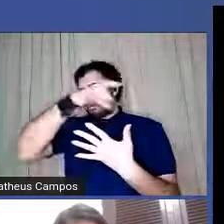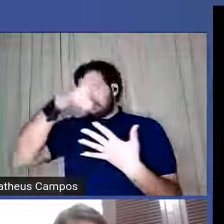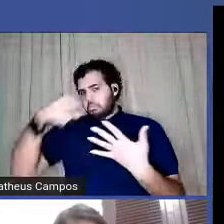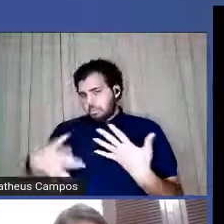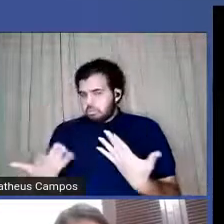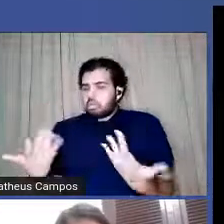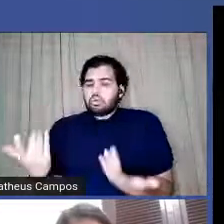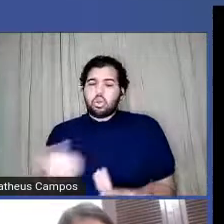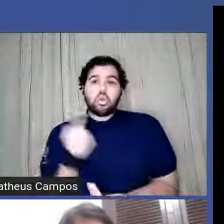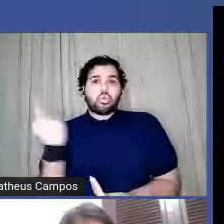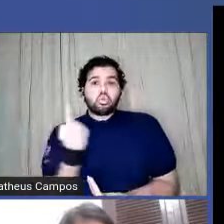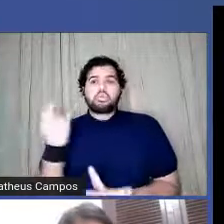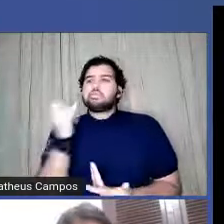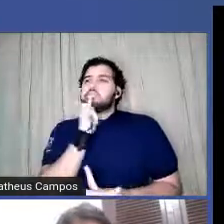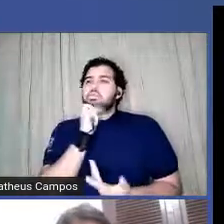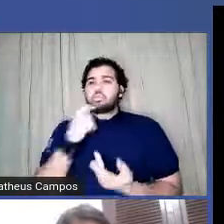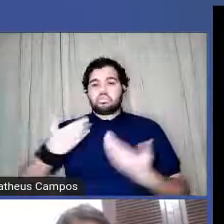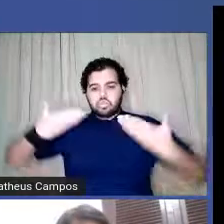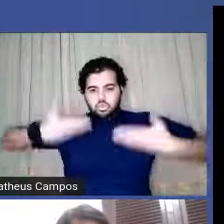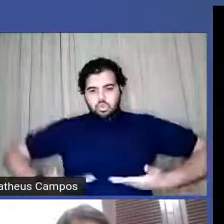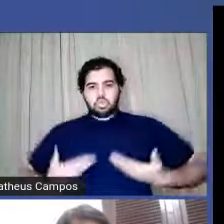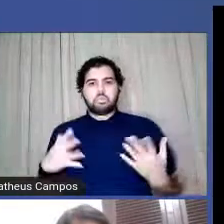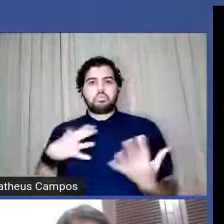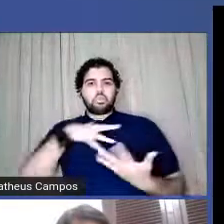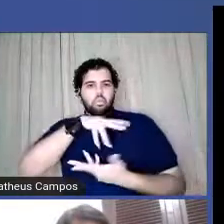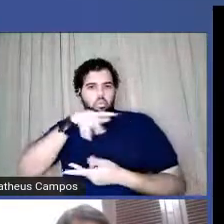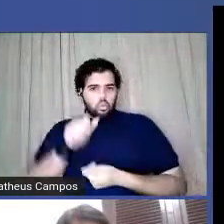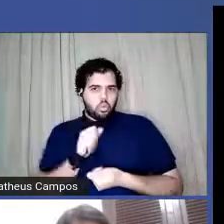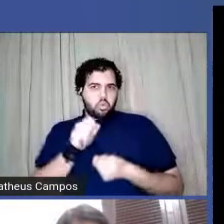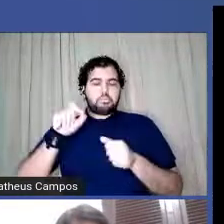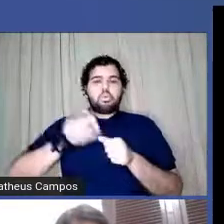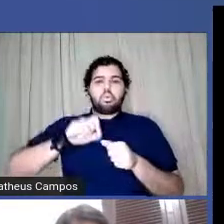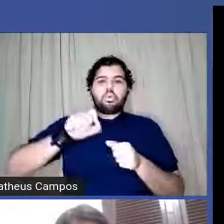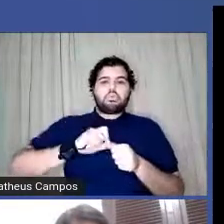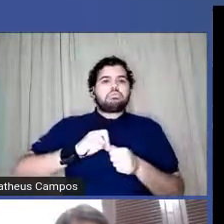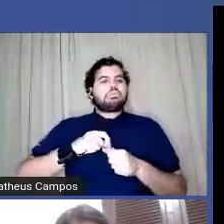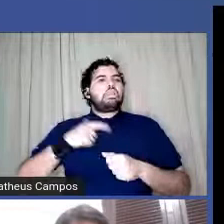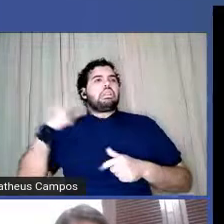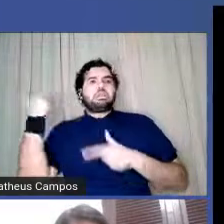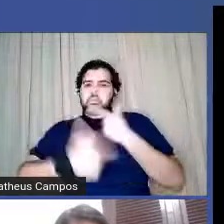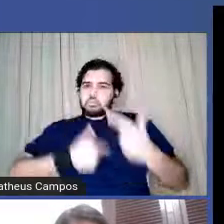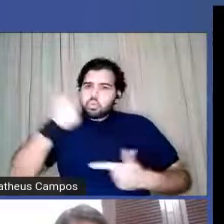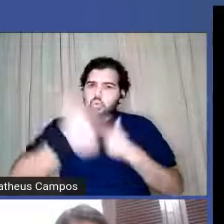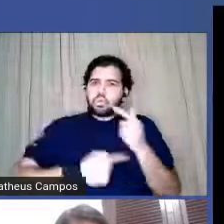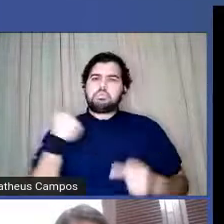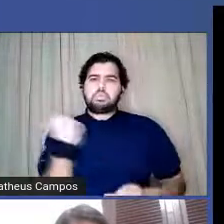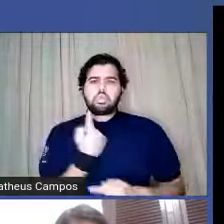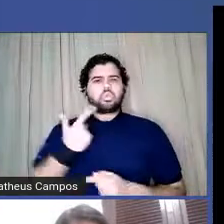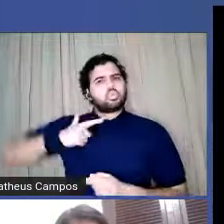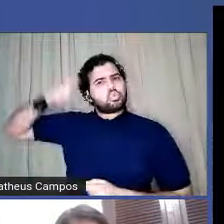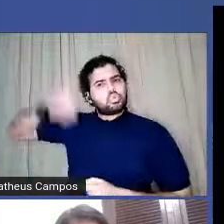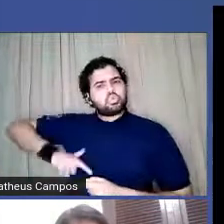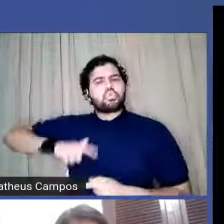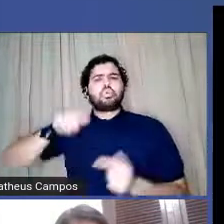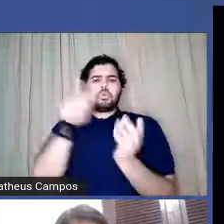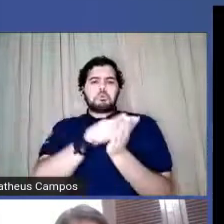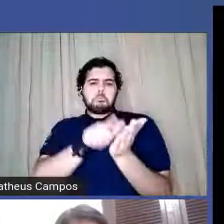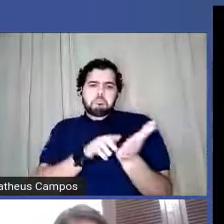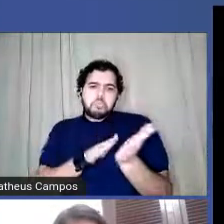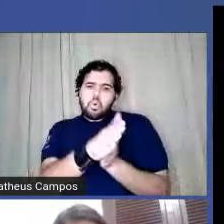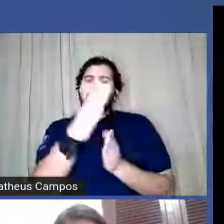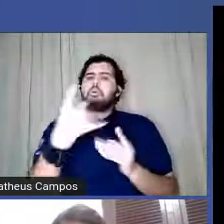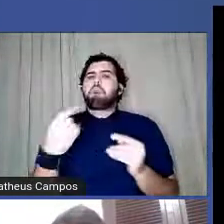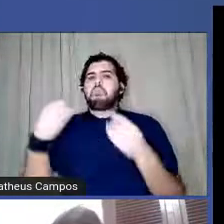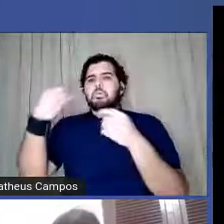está se colocando no mundo fazendo os corres para conseguir nos imprimir publicar nossos livros divulgar